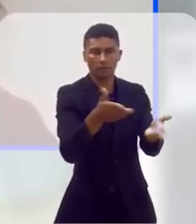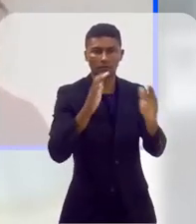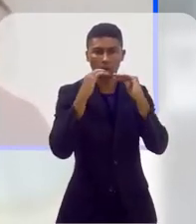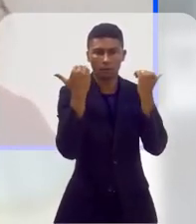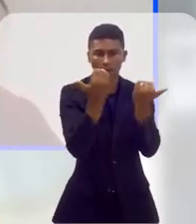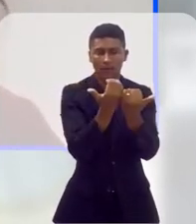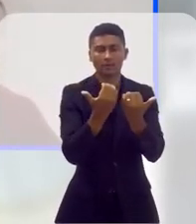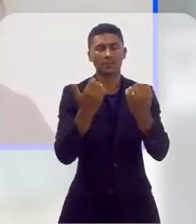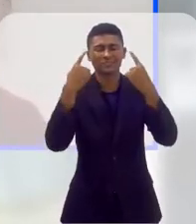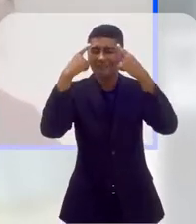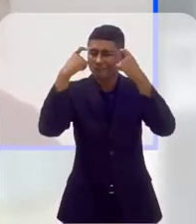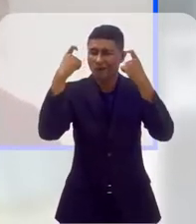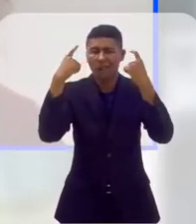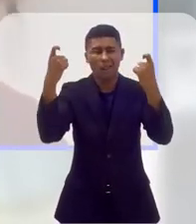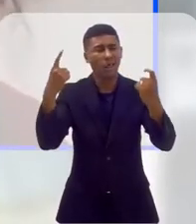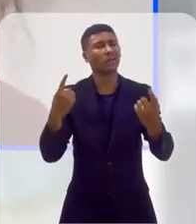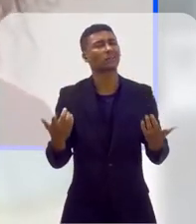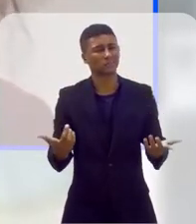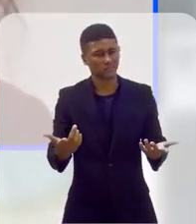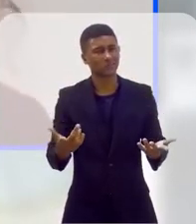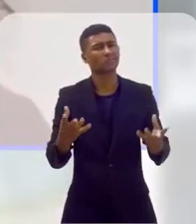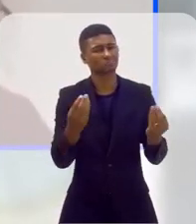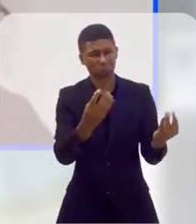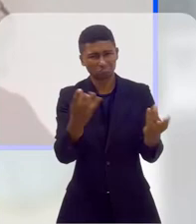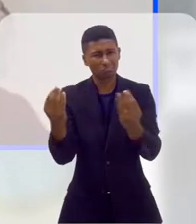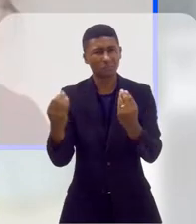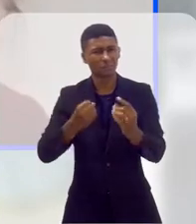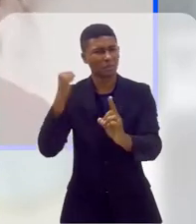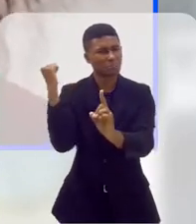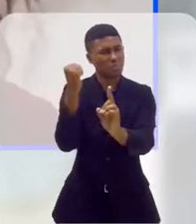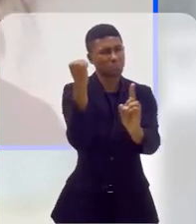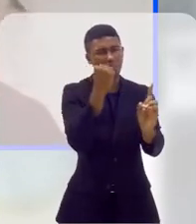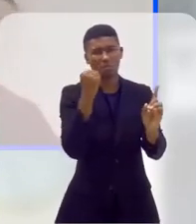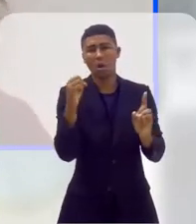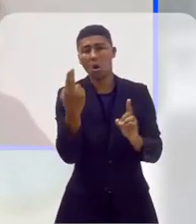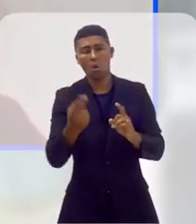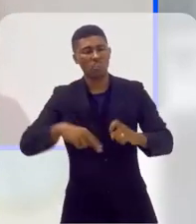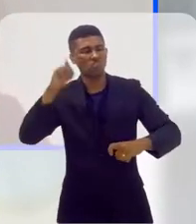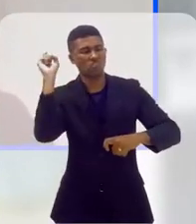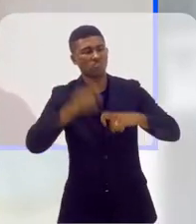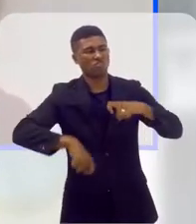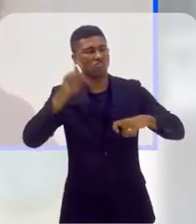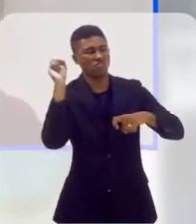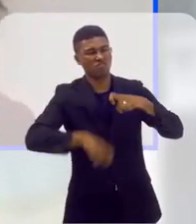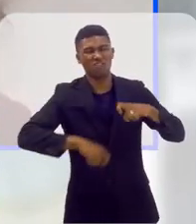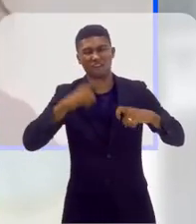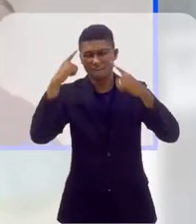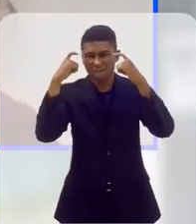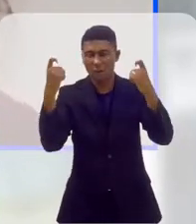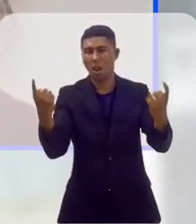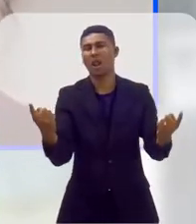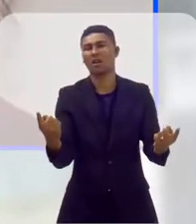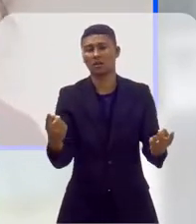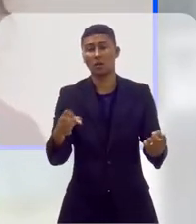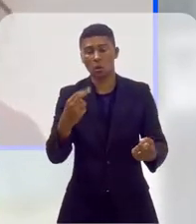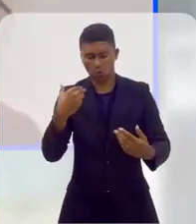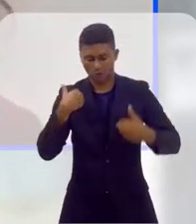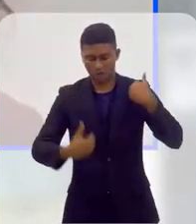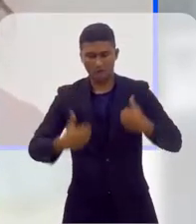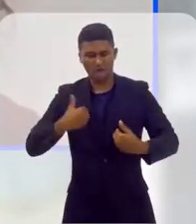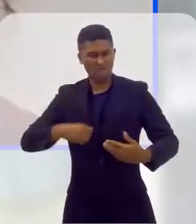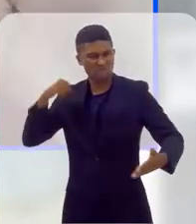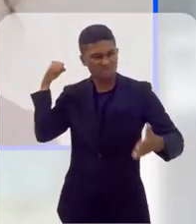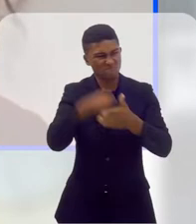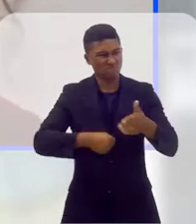há violência, questões de assassinato, questões de estupro corretivo, questões de violência psicológica, simbólica, até mesmo física.